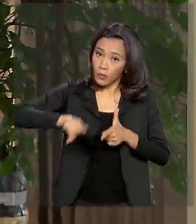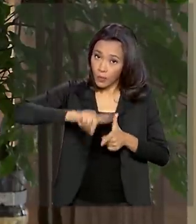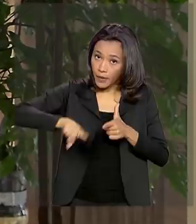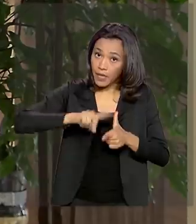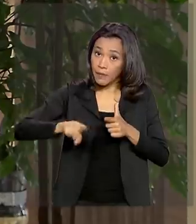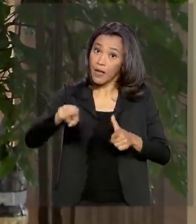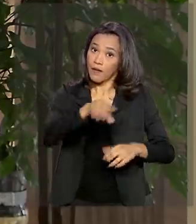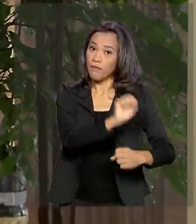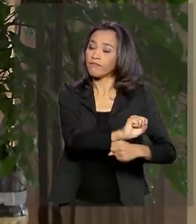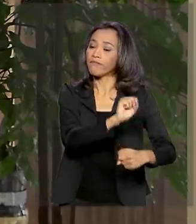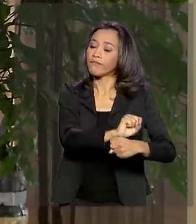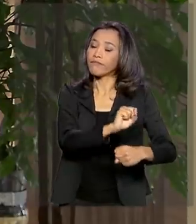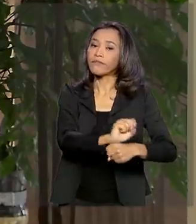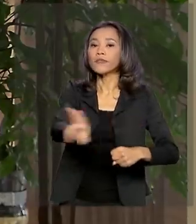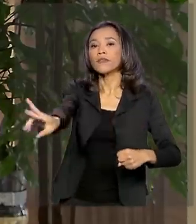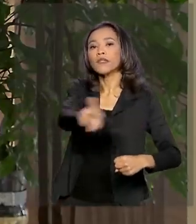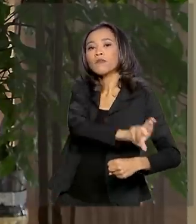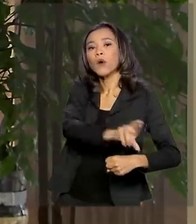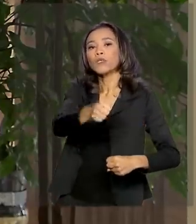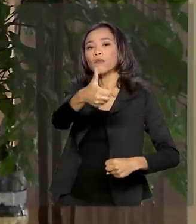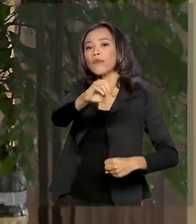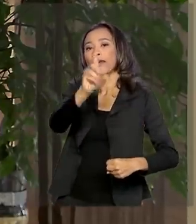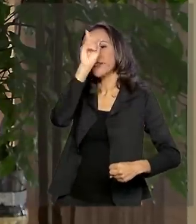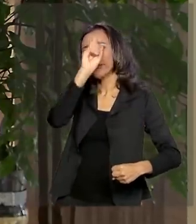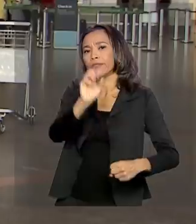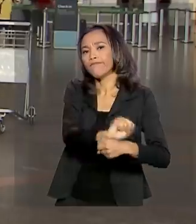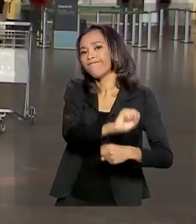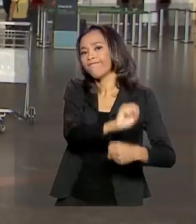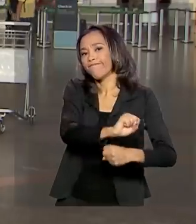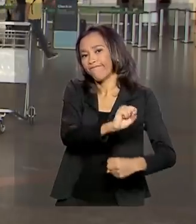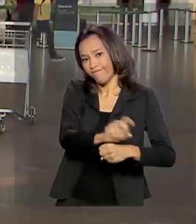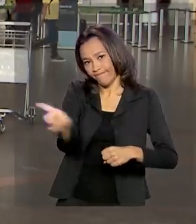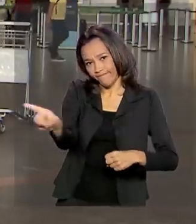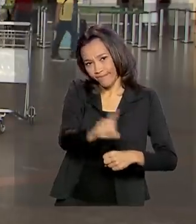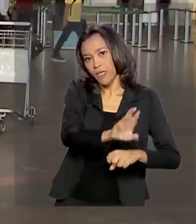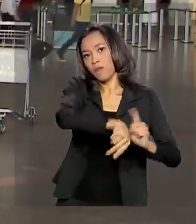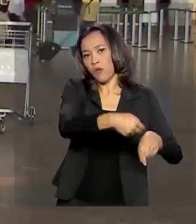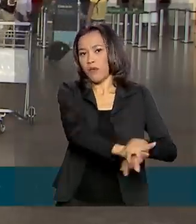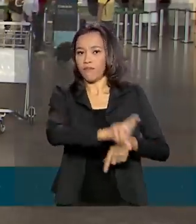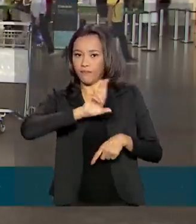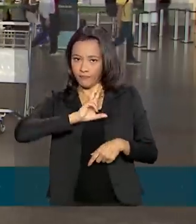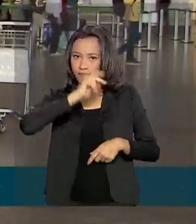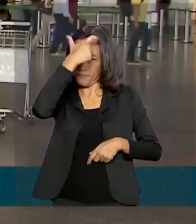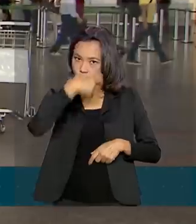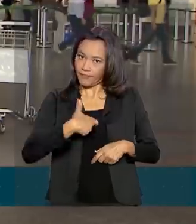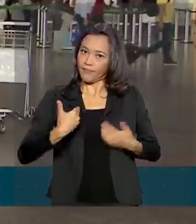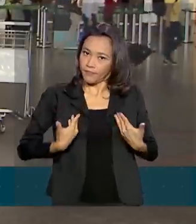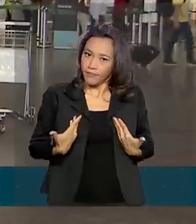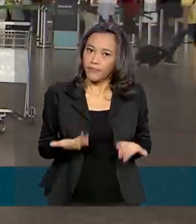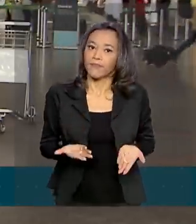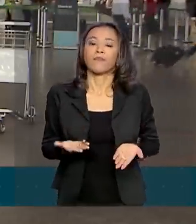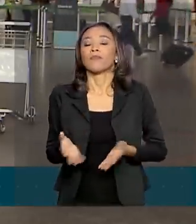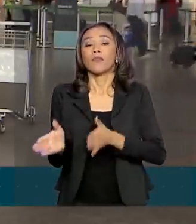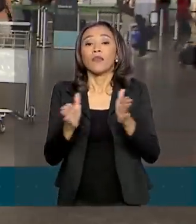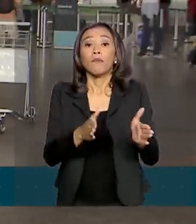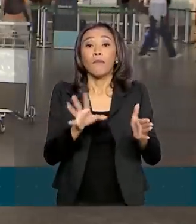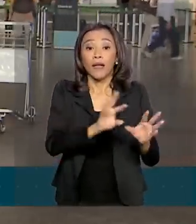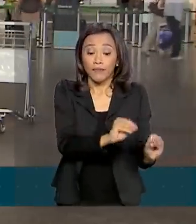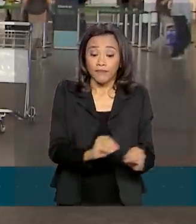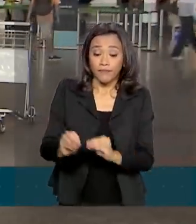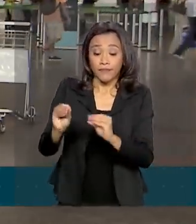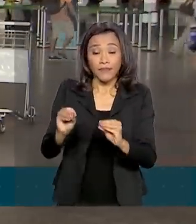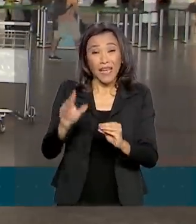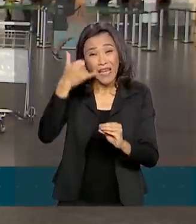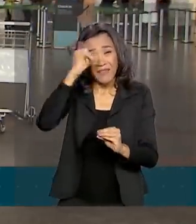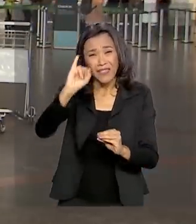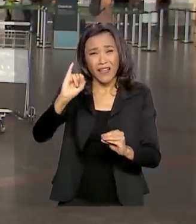dias. Nós temos um índice de resolução de 80%. Para evitar que a remarcação de passagens e pacotes vire caso